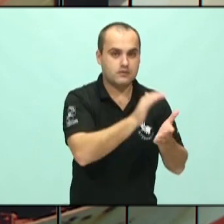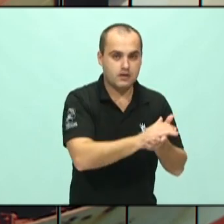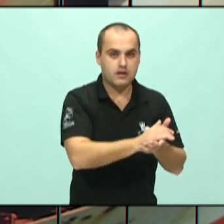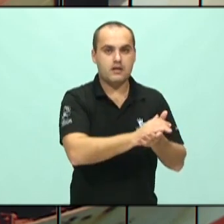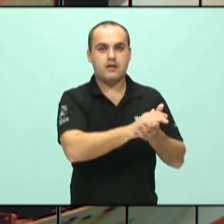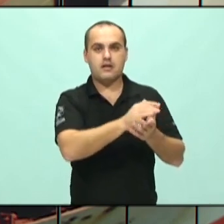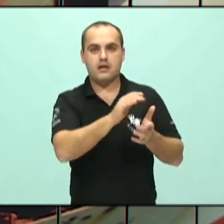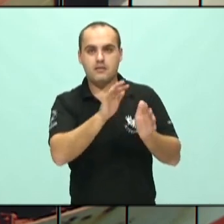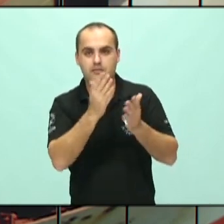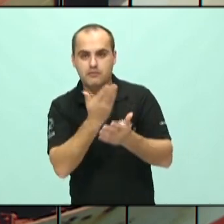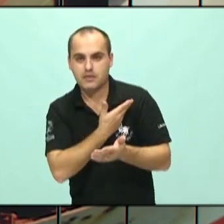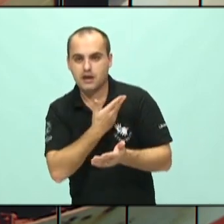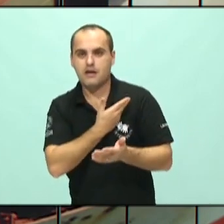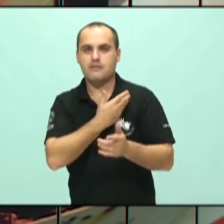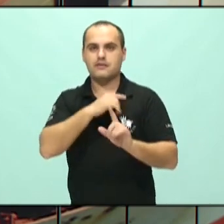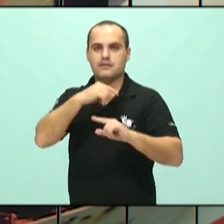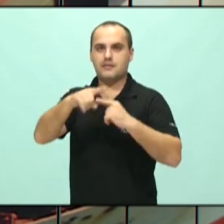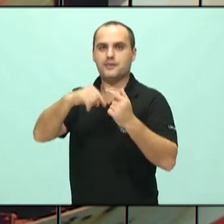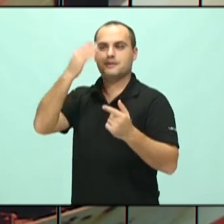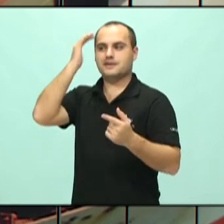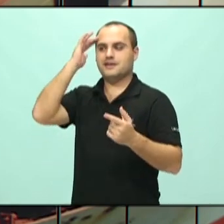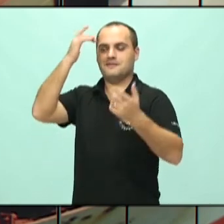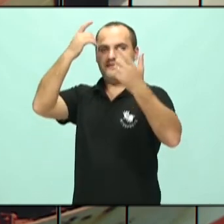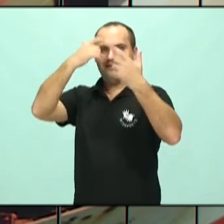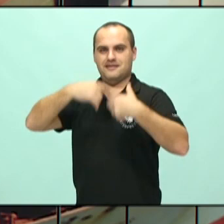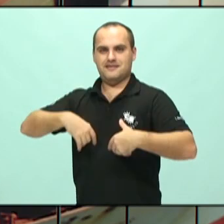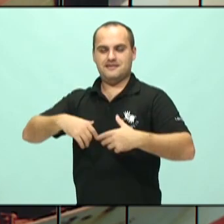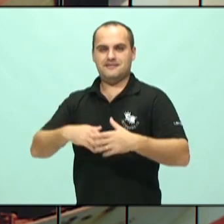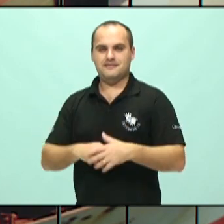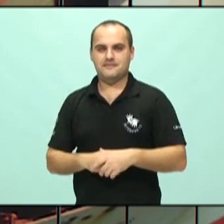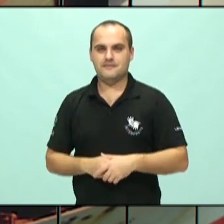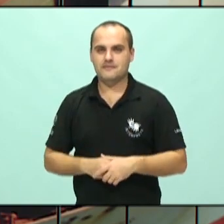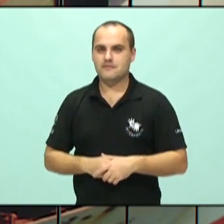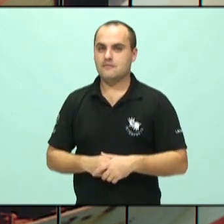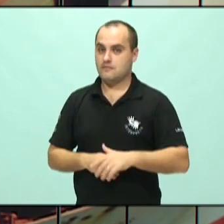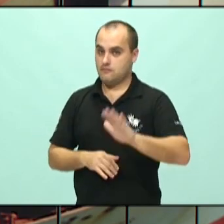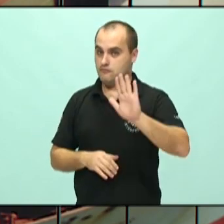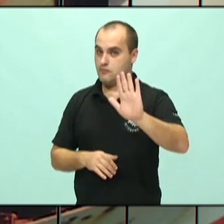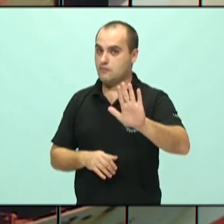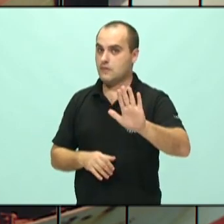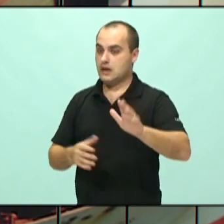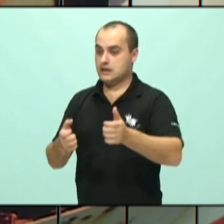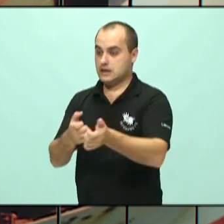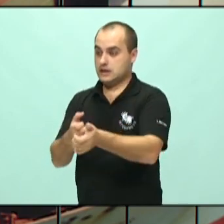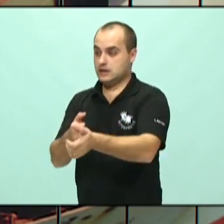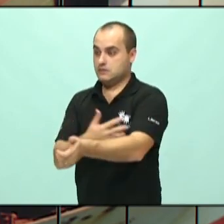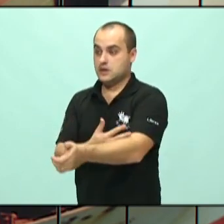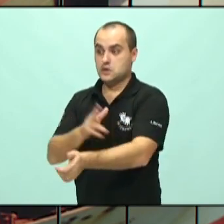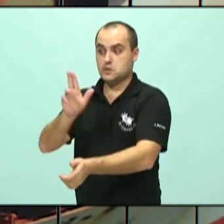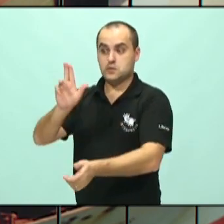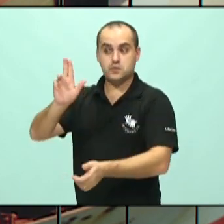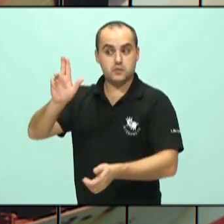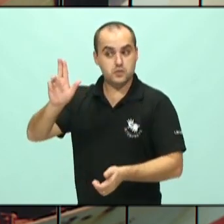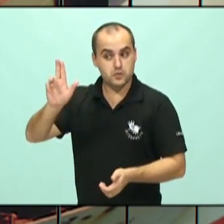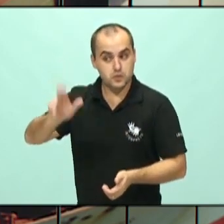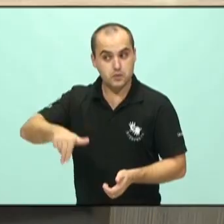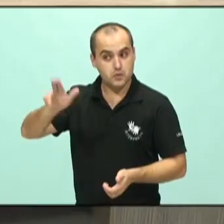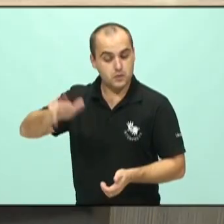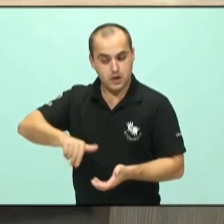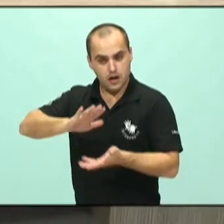eu também faço por eles. outra coisa, nunca diminua o sentimento. Só quem consegue